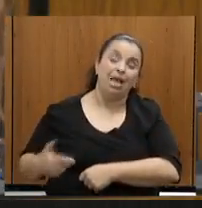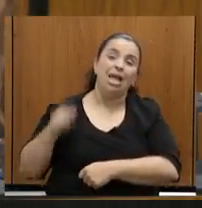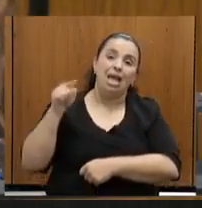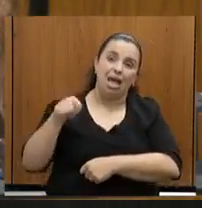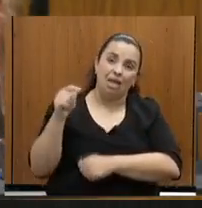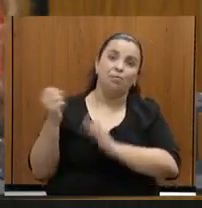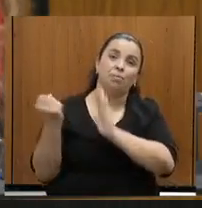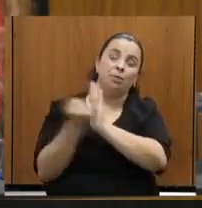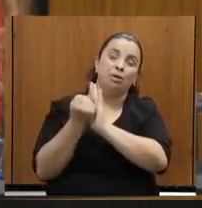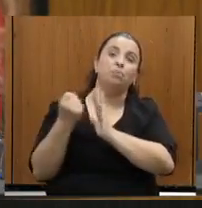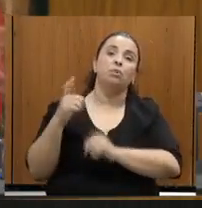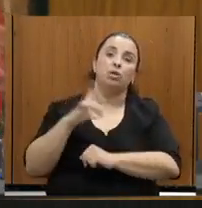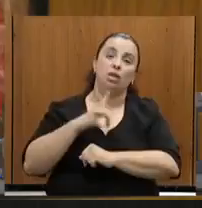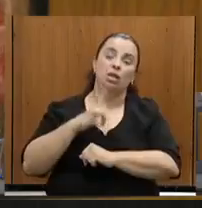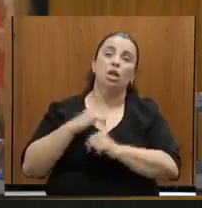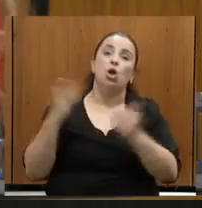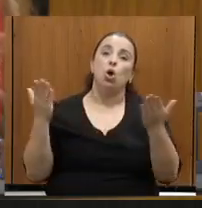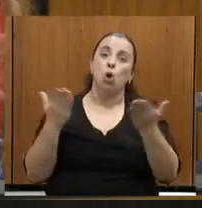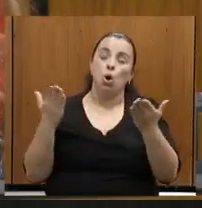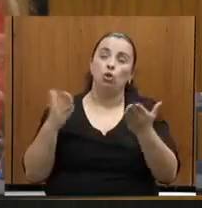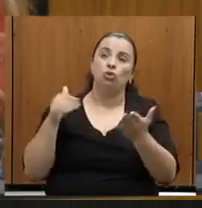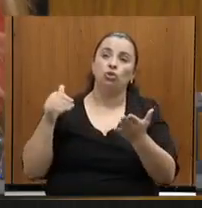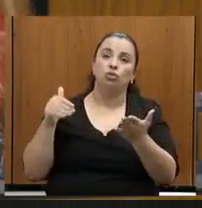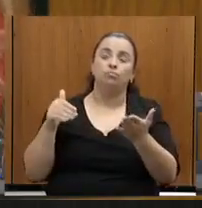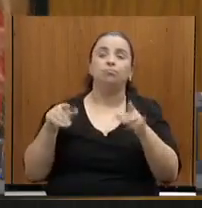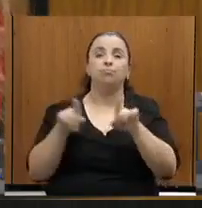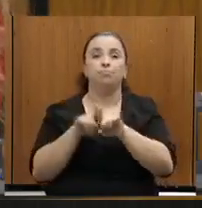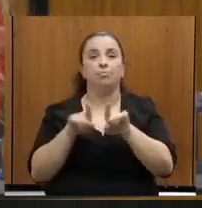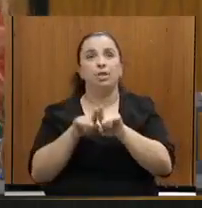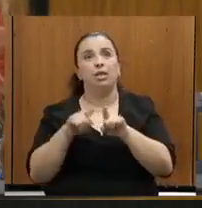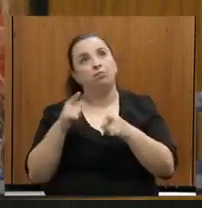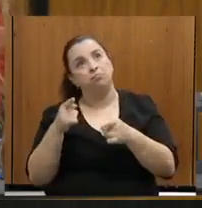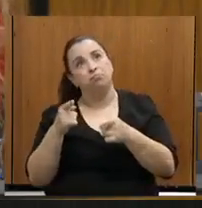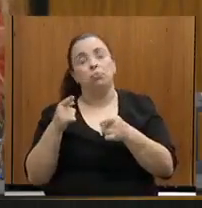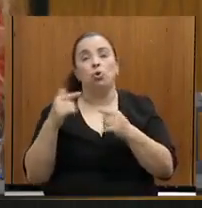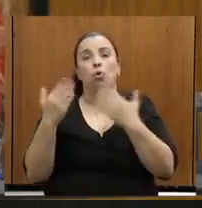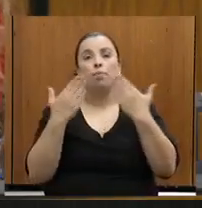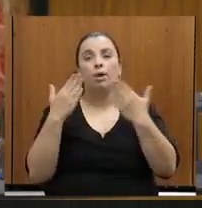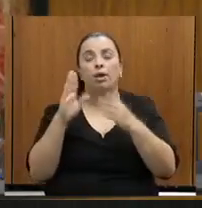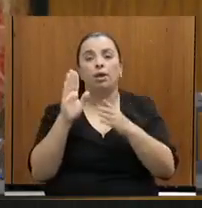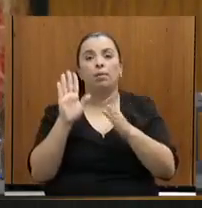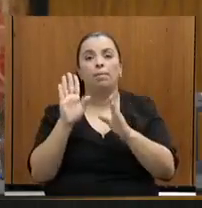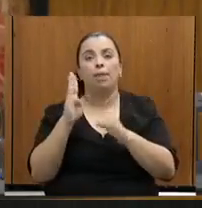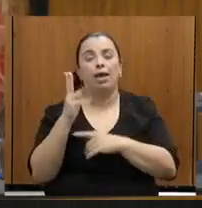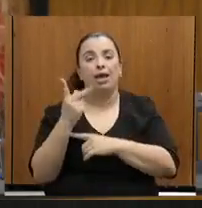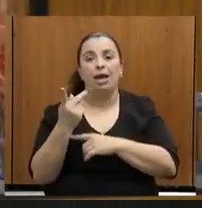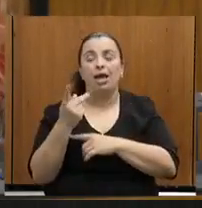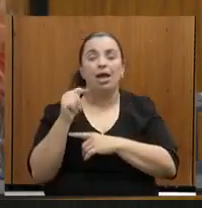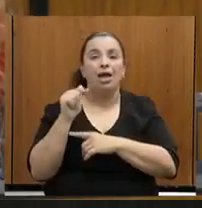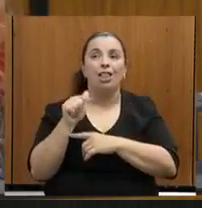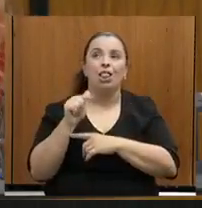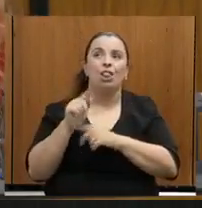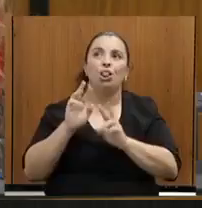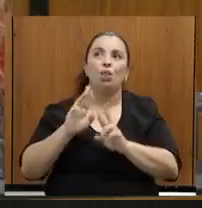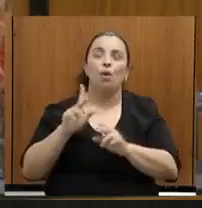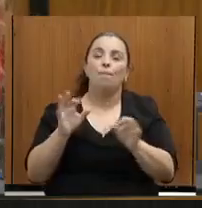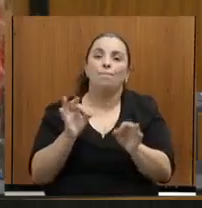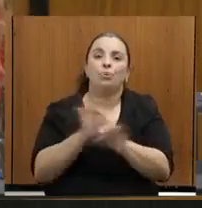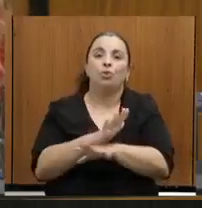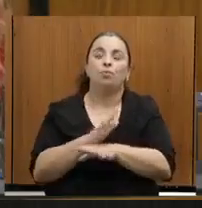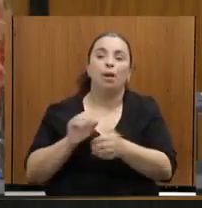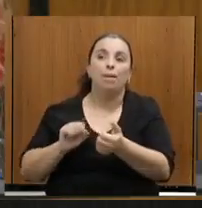a nível da União, são insuficientes para toda a proteção da nossa Serra do Curral.